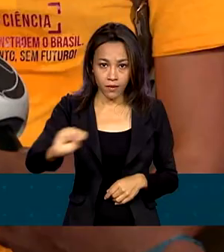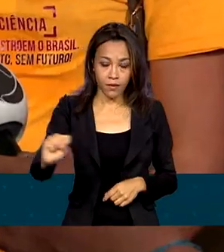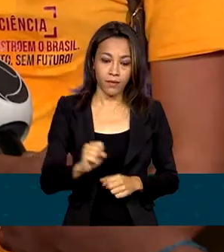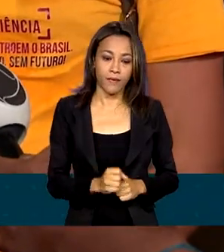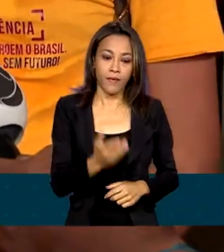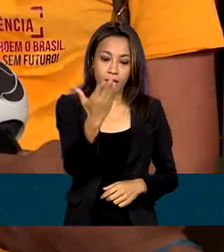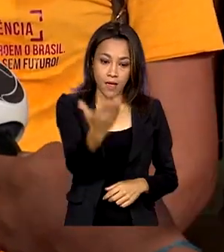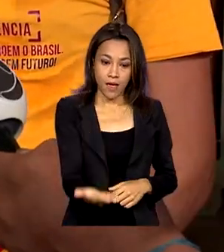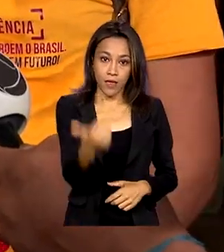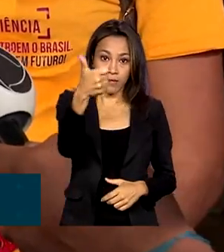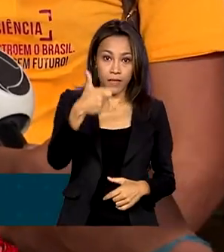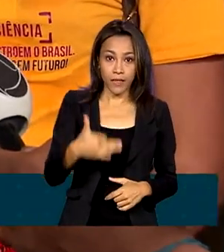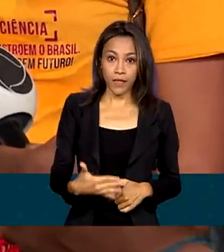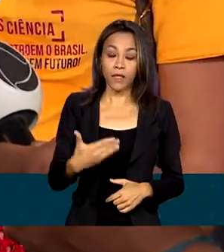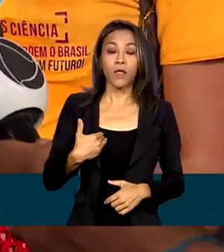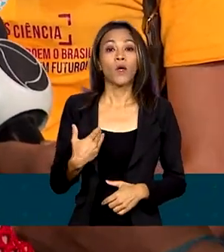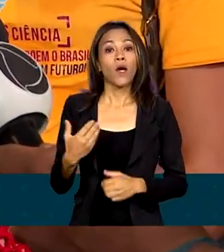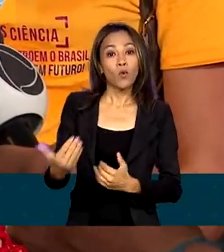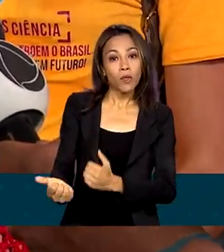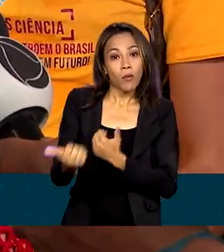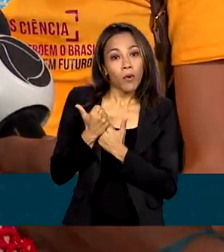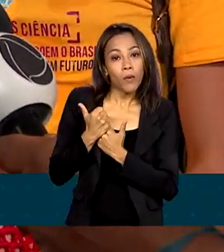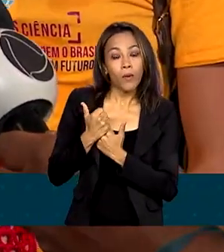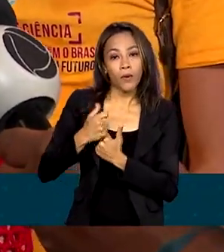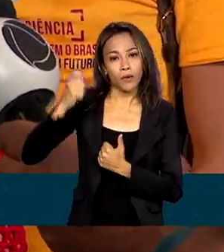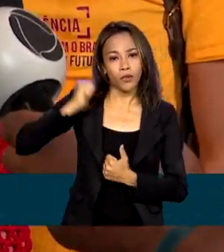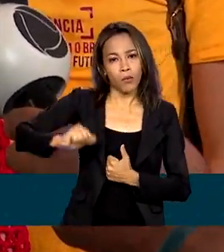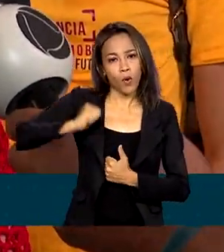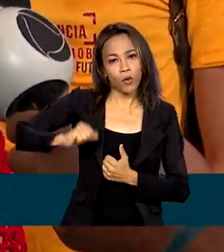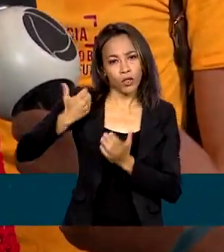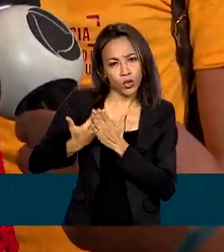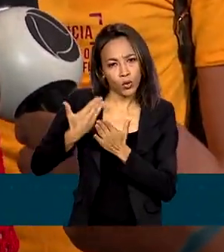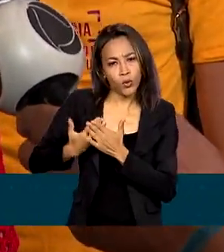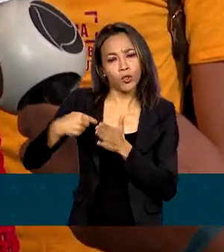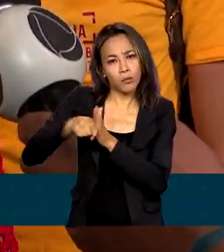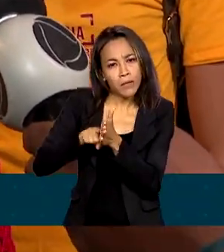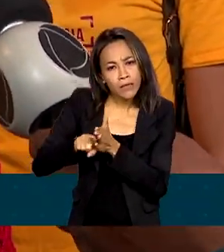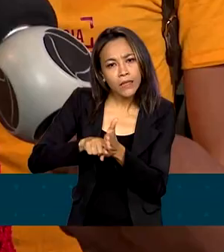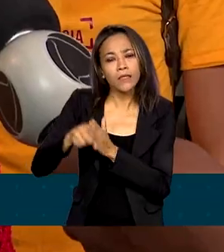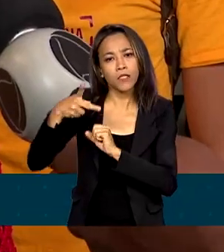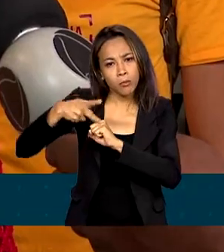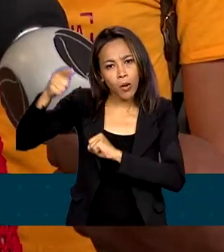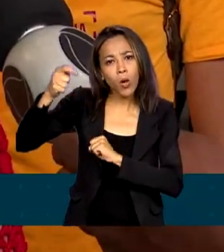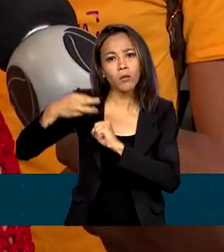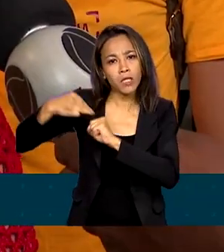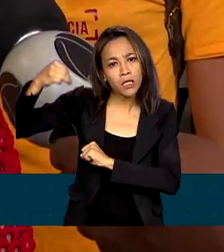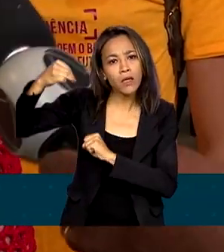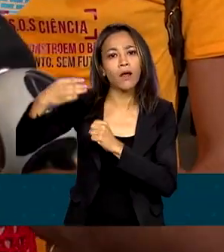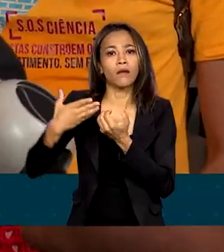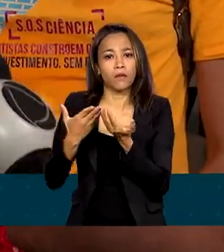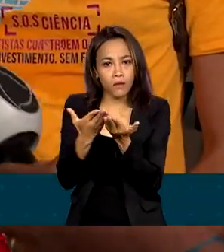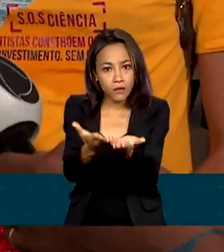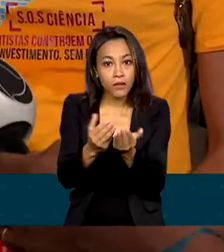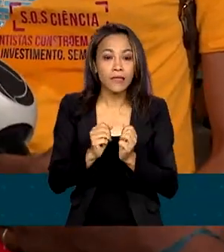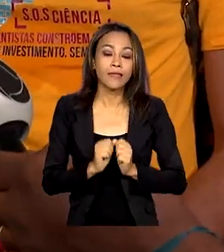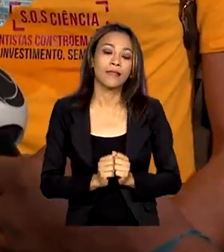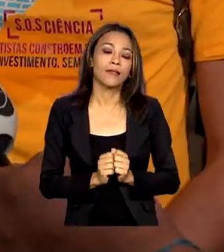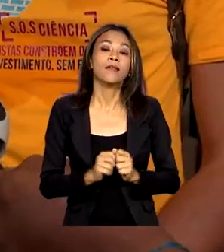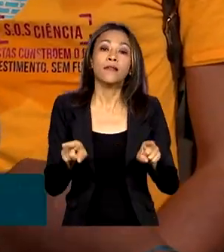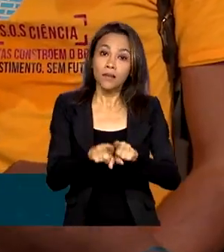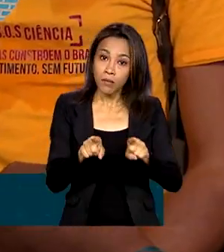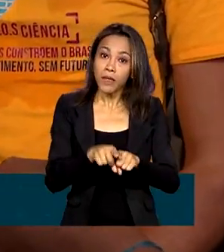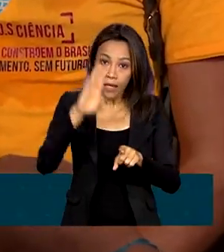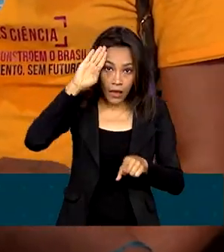As bolsas de iniciação científica, as bolsas de mestrado, de pós-graduação, ou até mesmo da